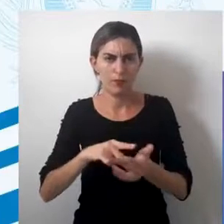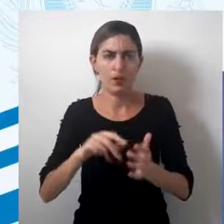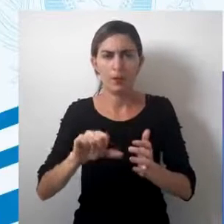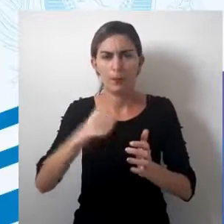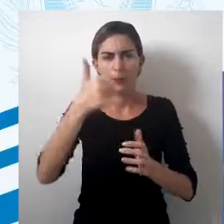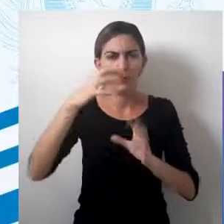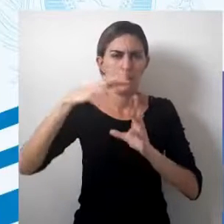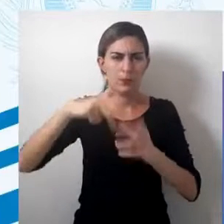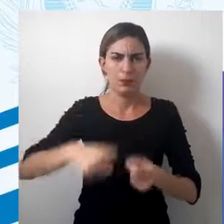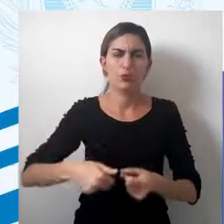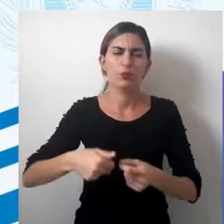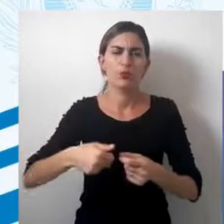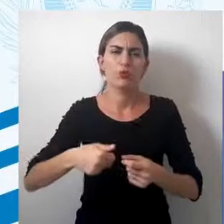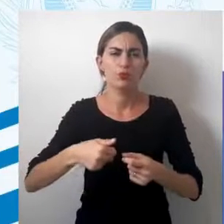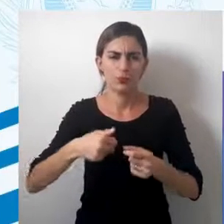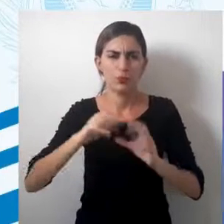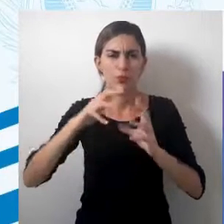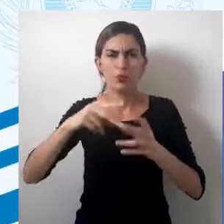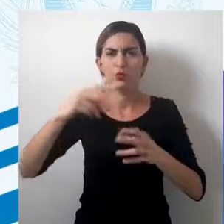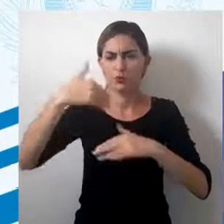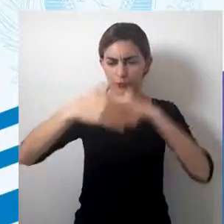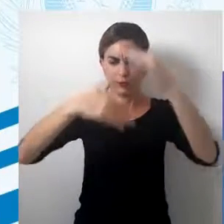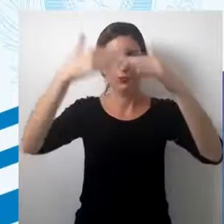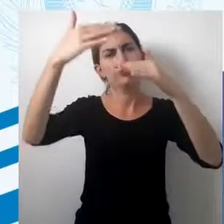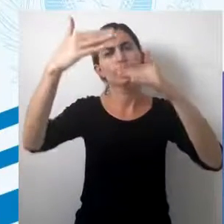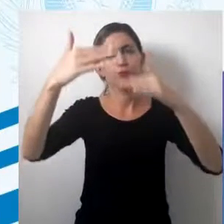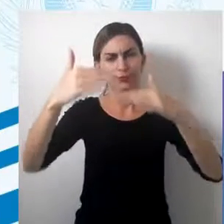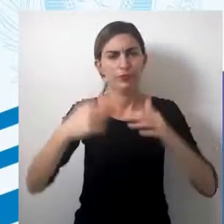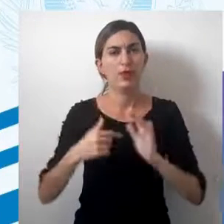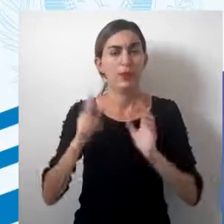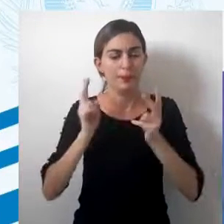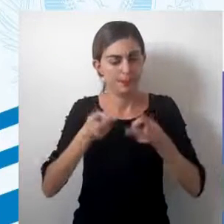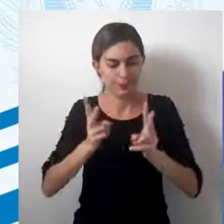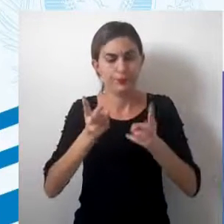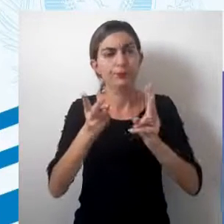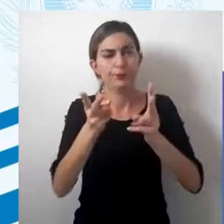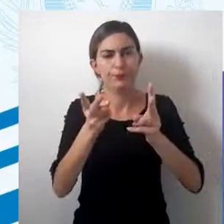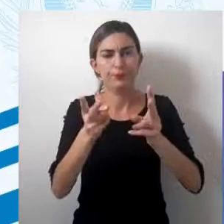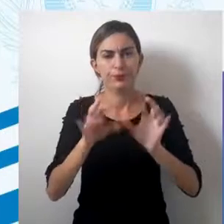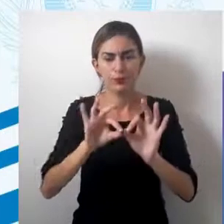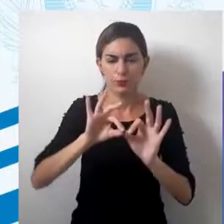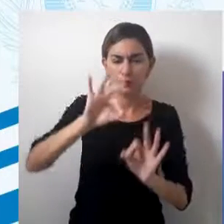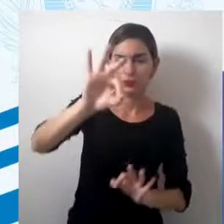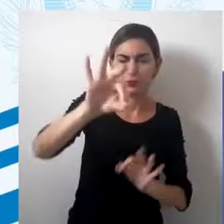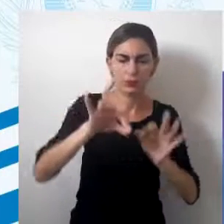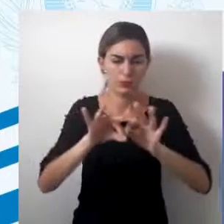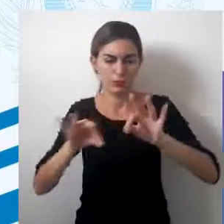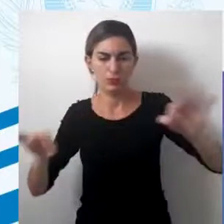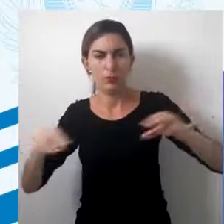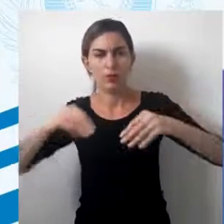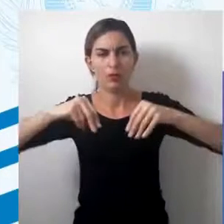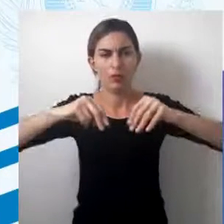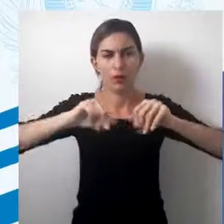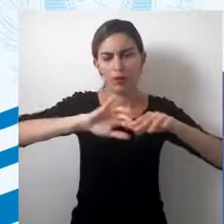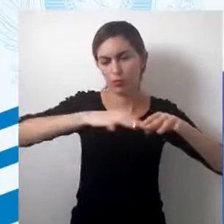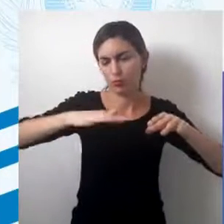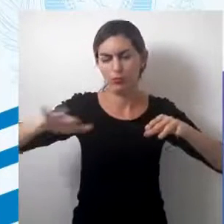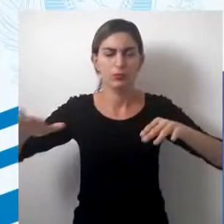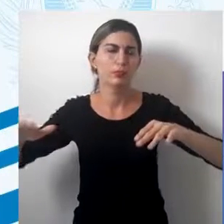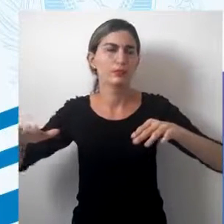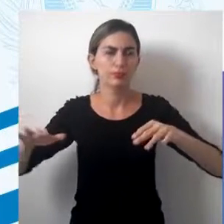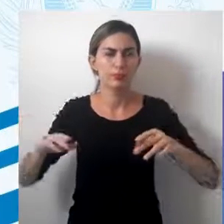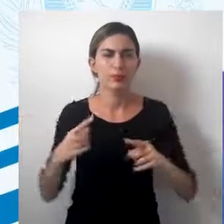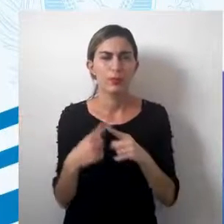primeiro mundo ou o chamado mundo mais desenvolvido. Ela mantém a dimensão proporcional das terras emersas,